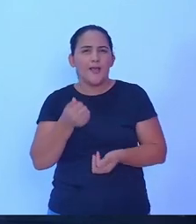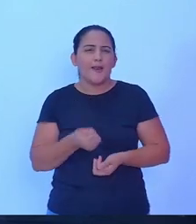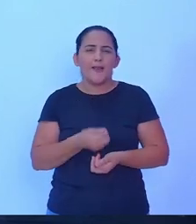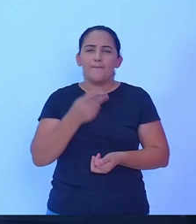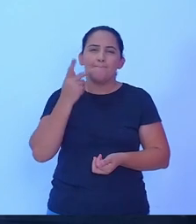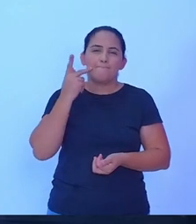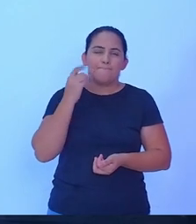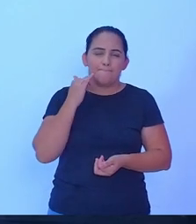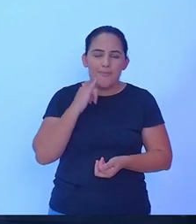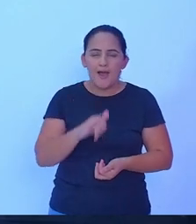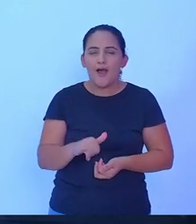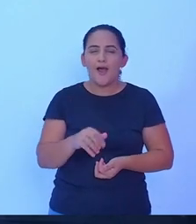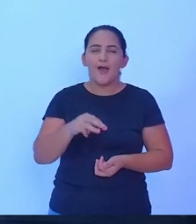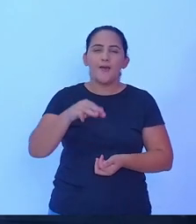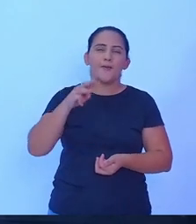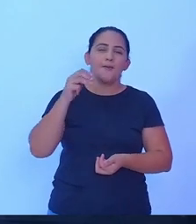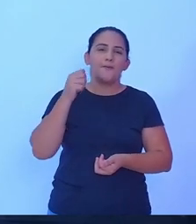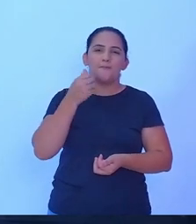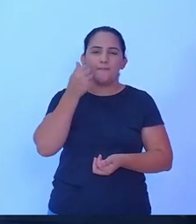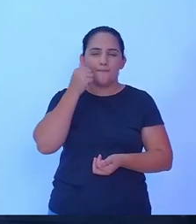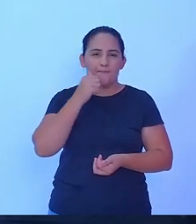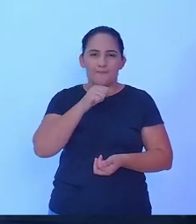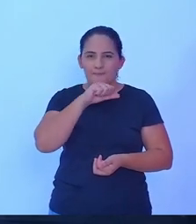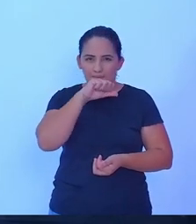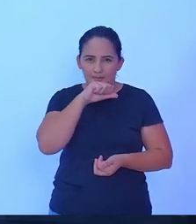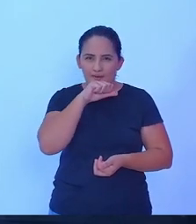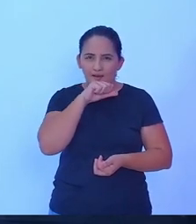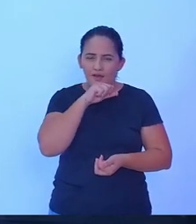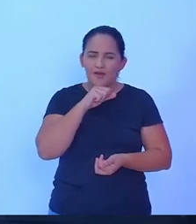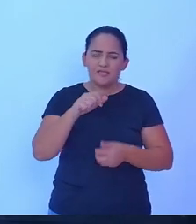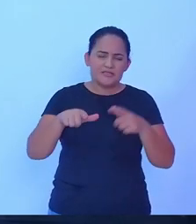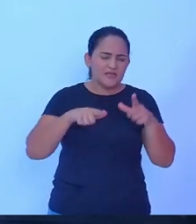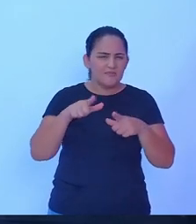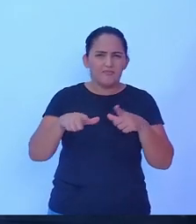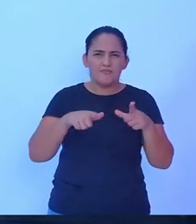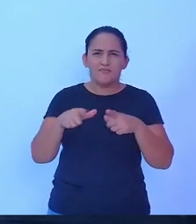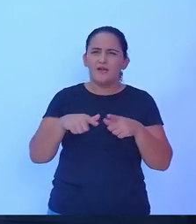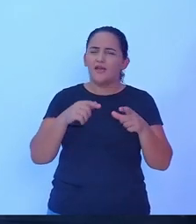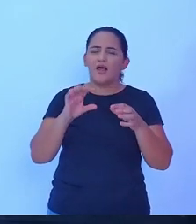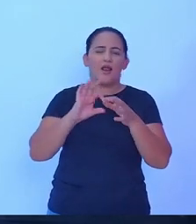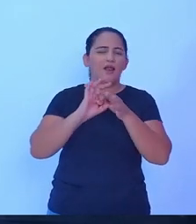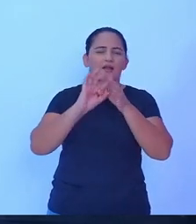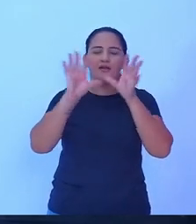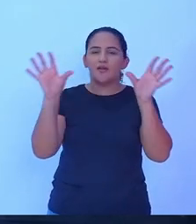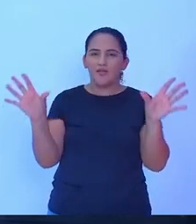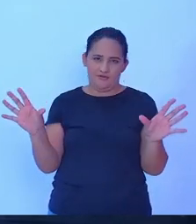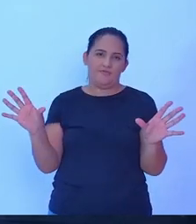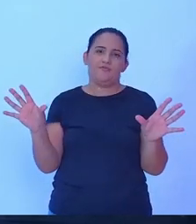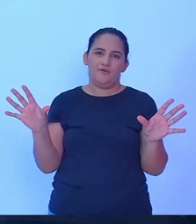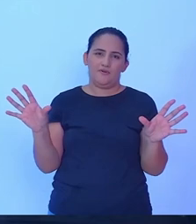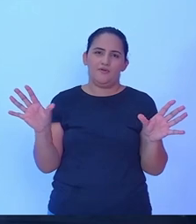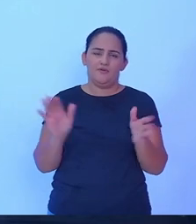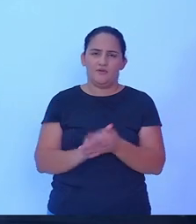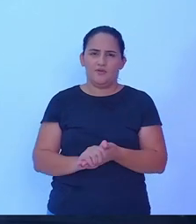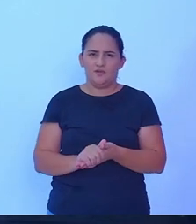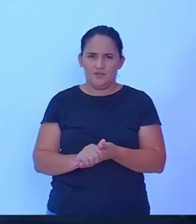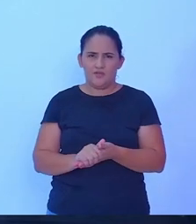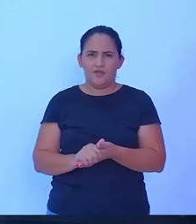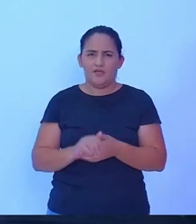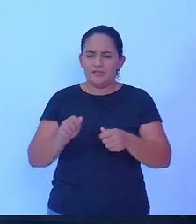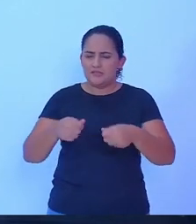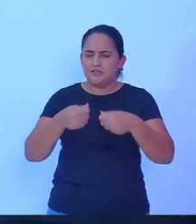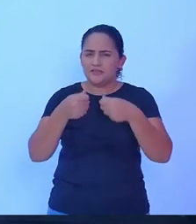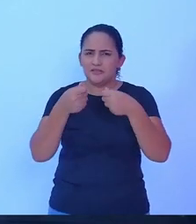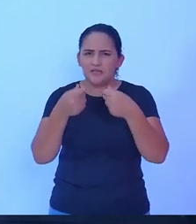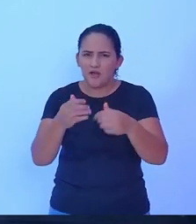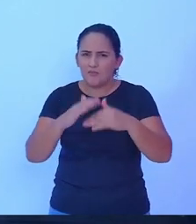trabalhar, trazer aqui a oportunidade de uma capacitação técnica para todos nossos